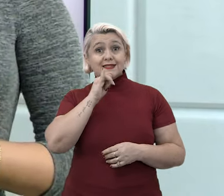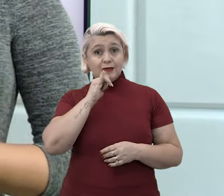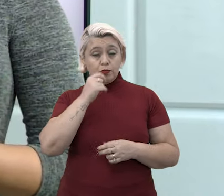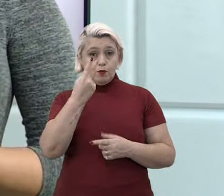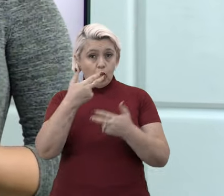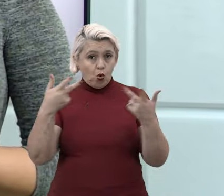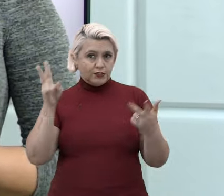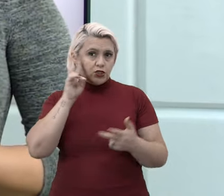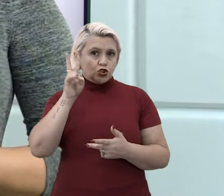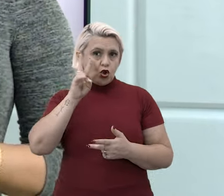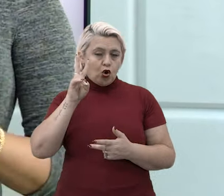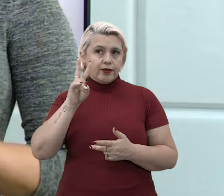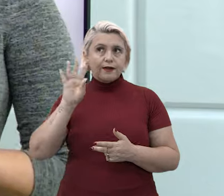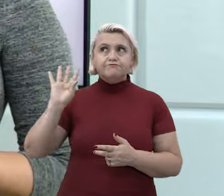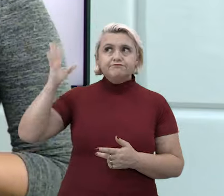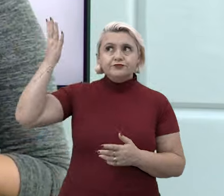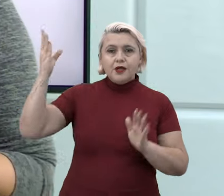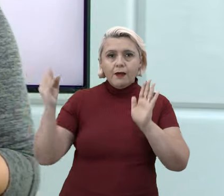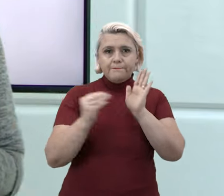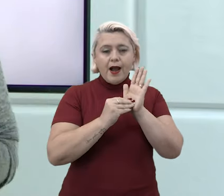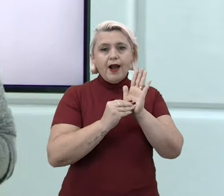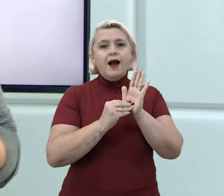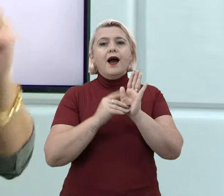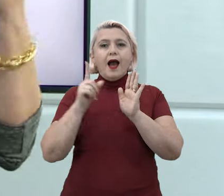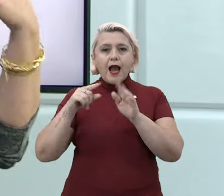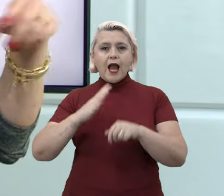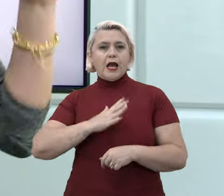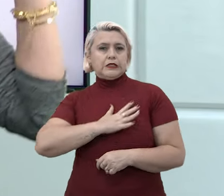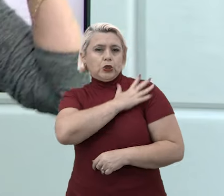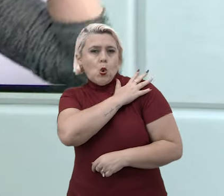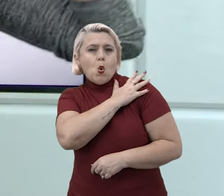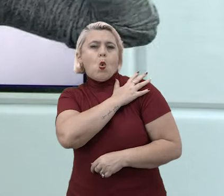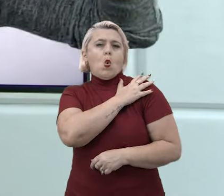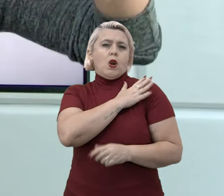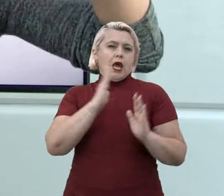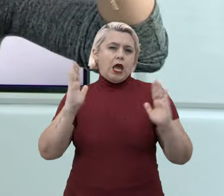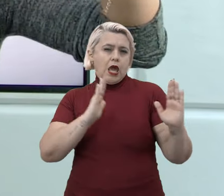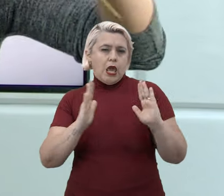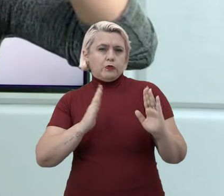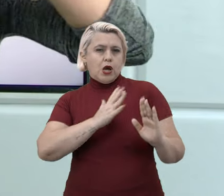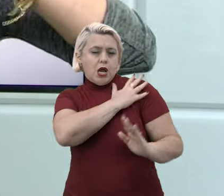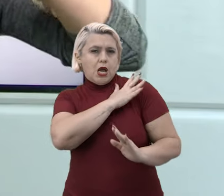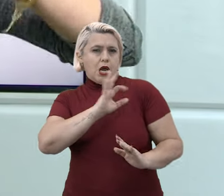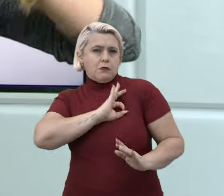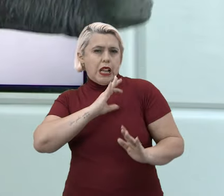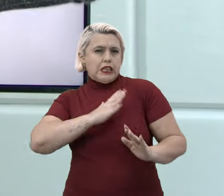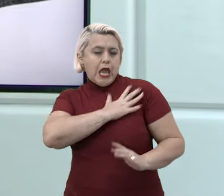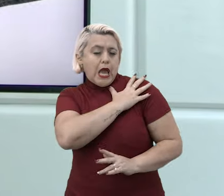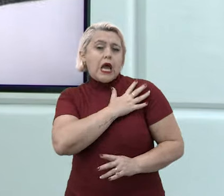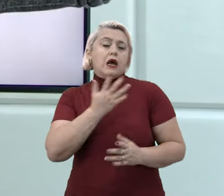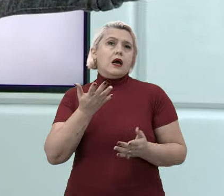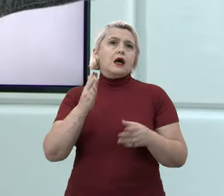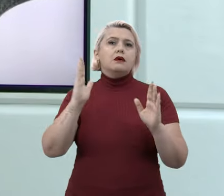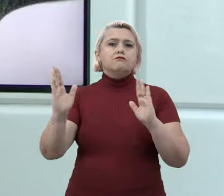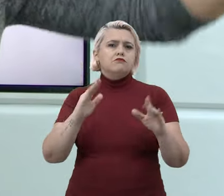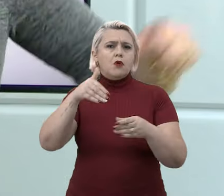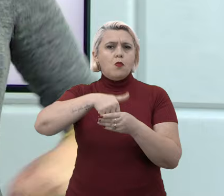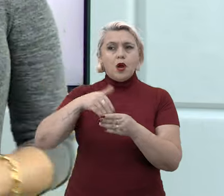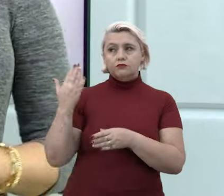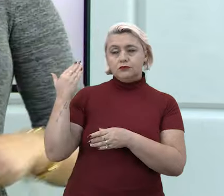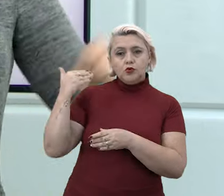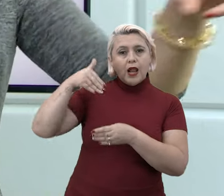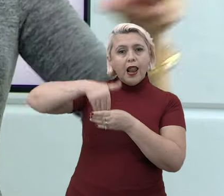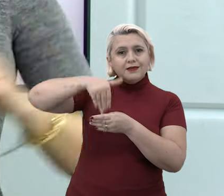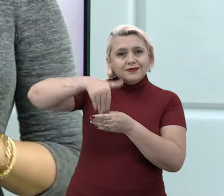histórica, um acontecimento histórico, que é uma ditadura militar ou um momento, a eleição, a última eleição